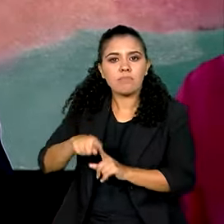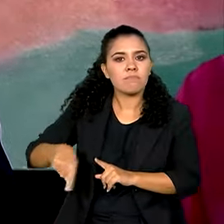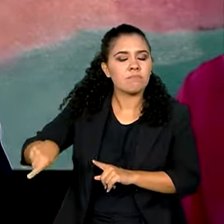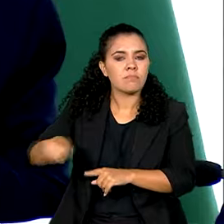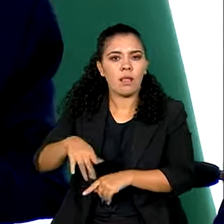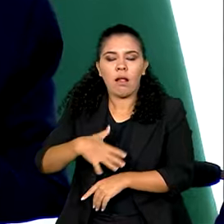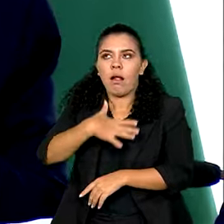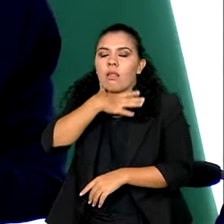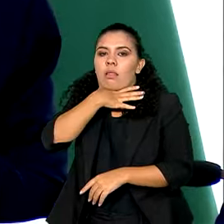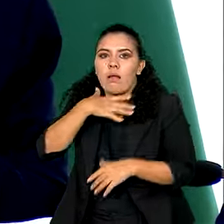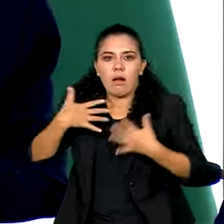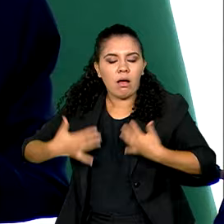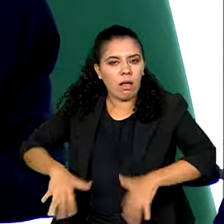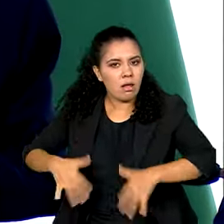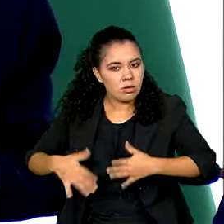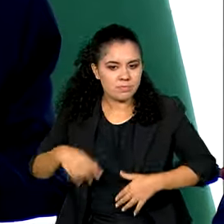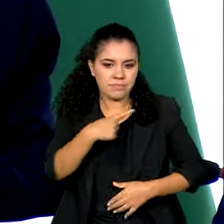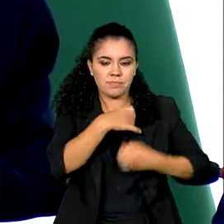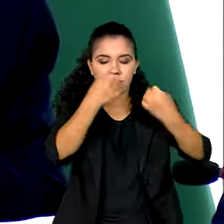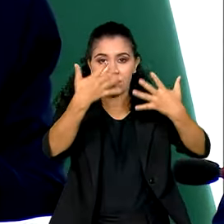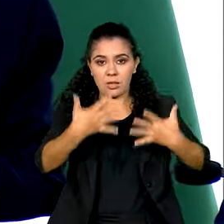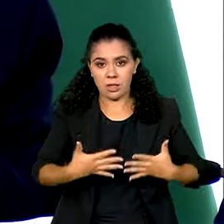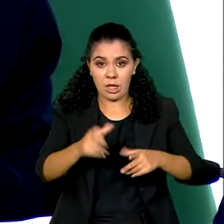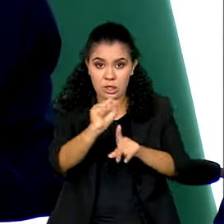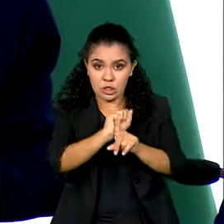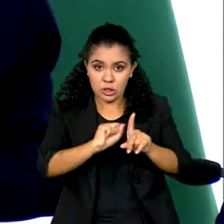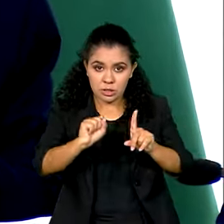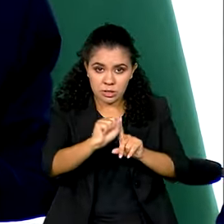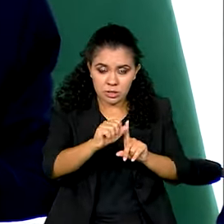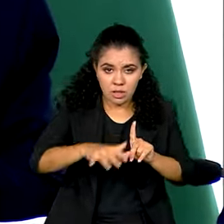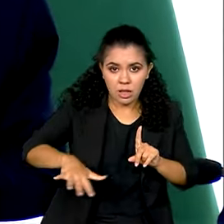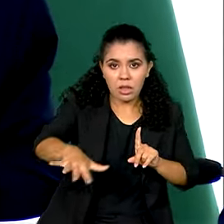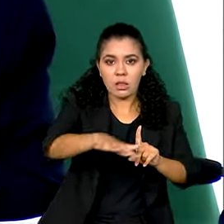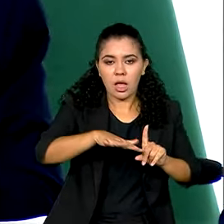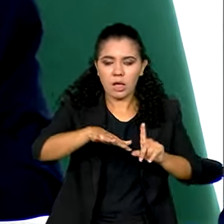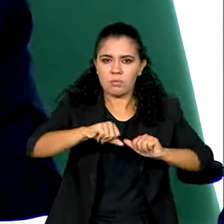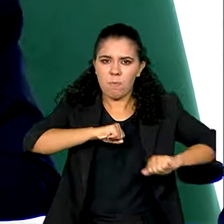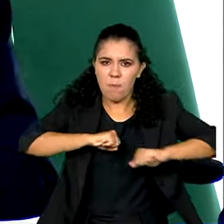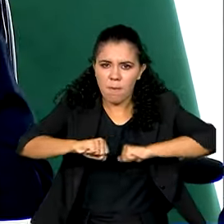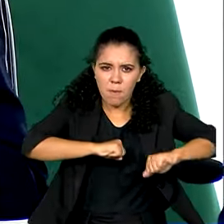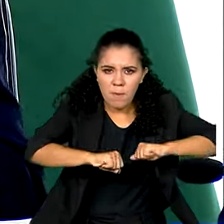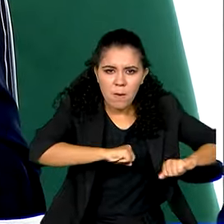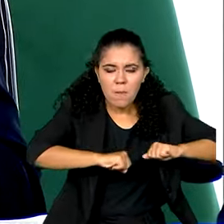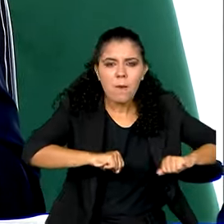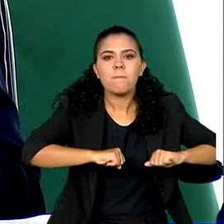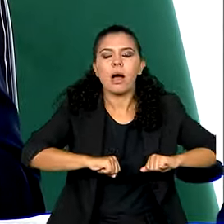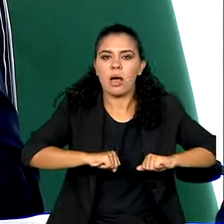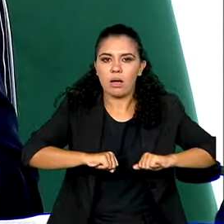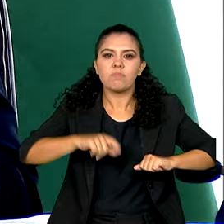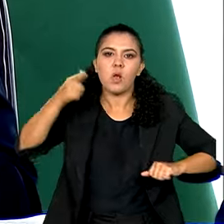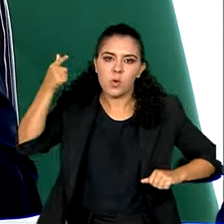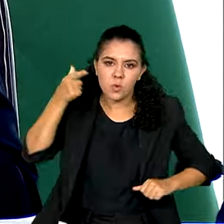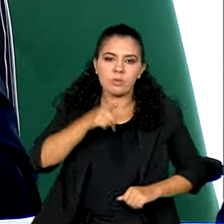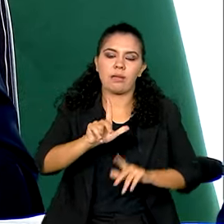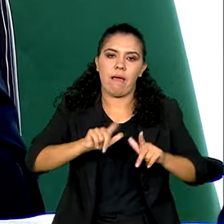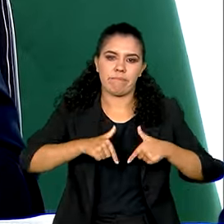sufocados. Quando a sociedade começa a se mobilizar e começa a pressionar, as coisas sempre acontecem.